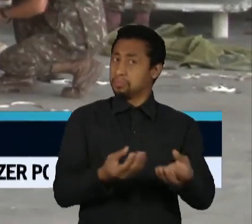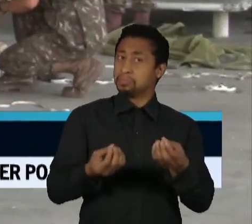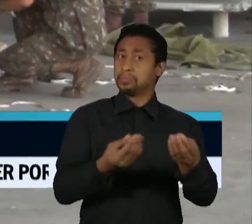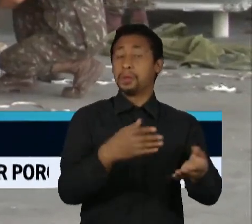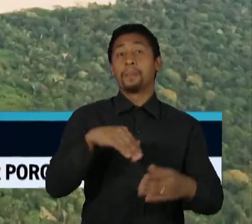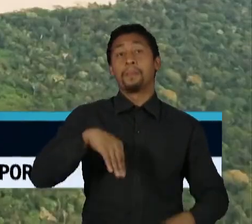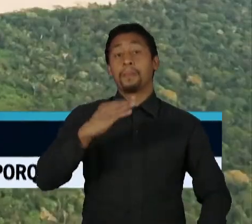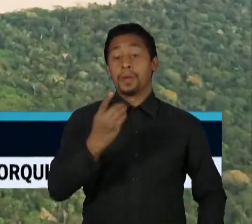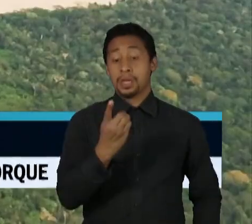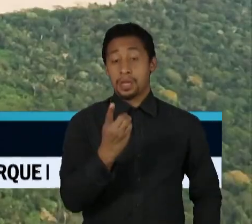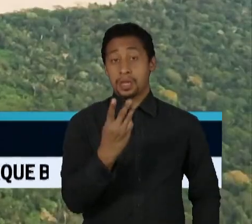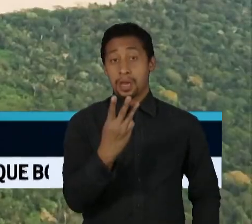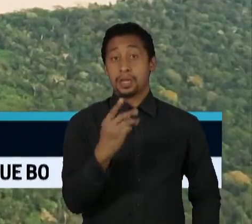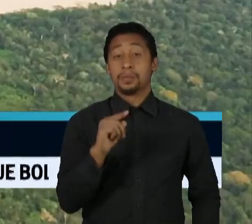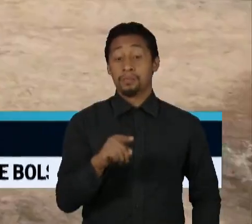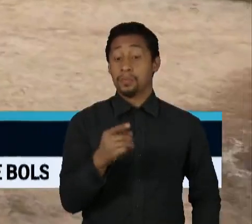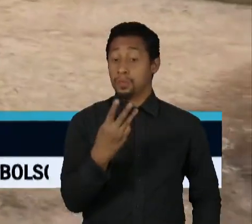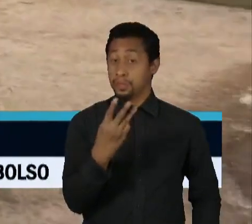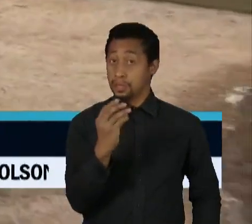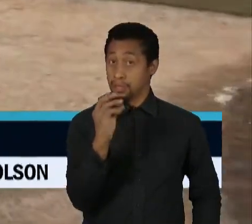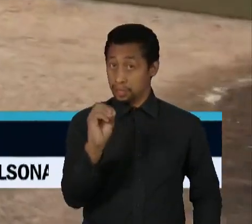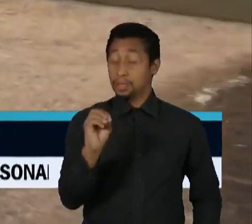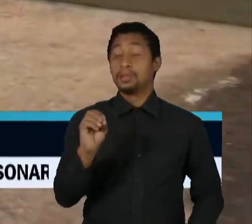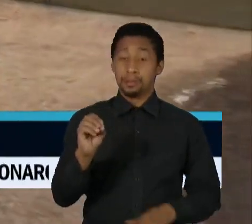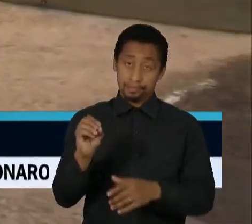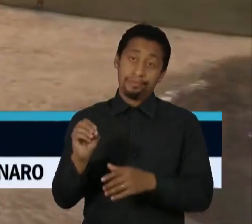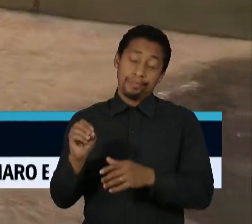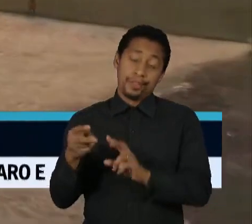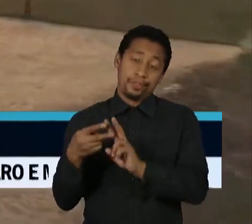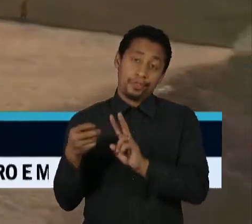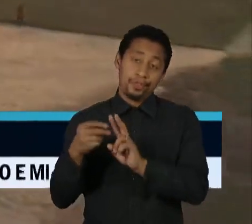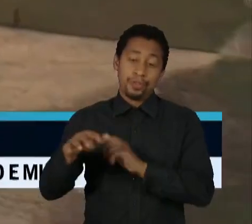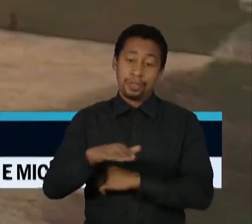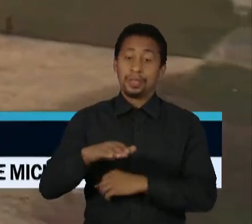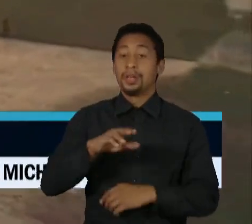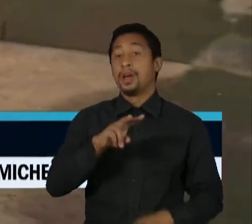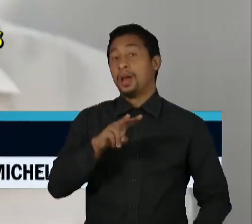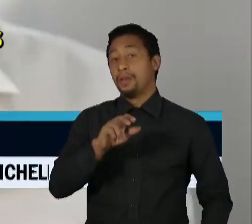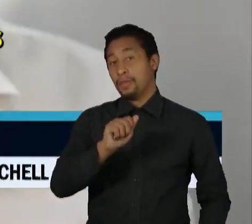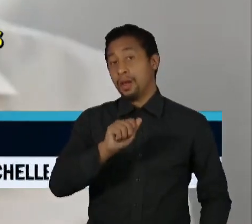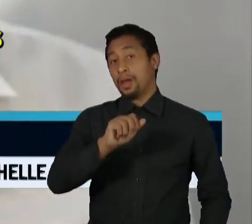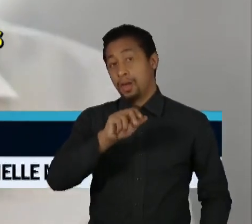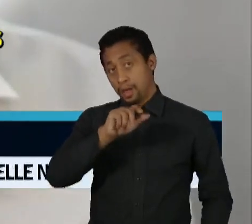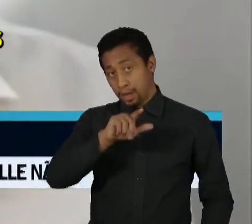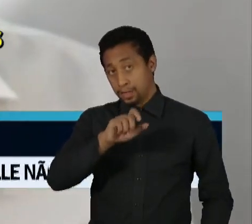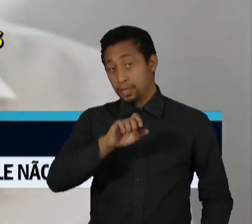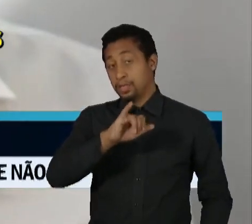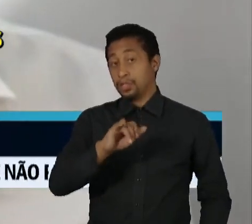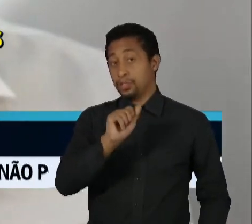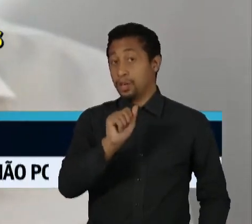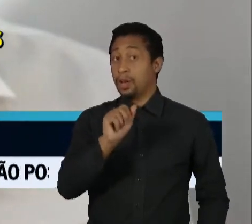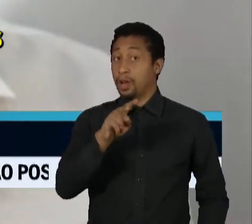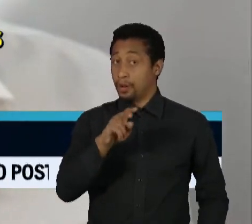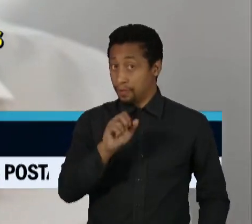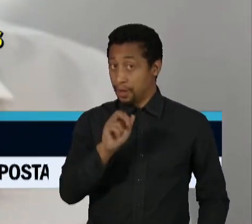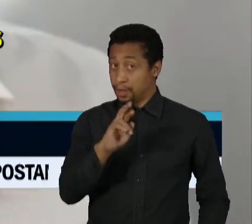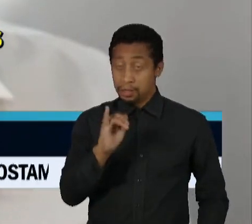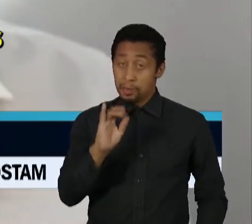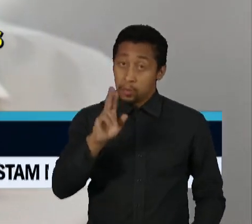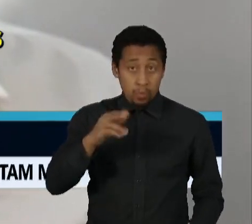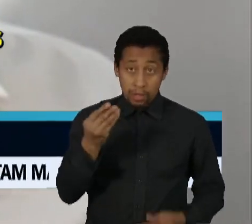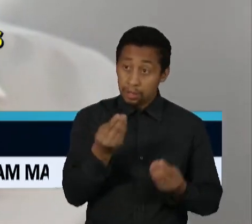13 mil indígenas do Vale do Javari, na Amazônia, mas que nunca chegaram até lá. A Univás monitora todas